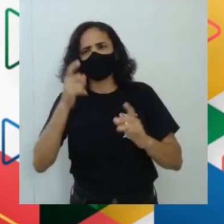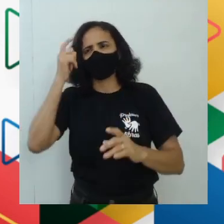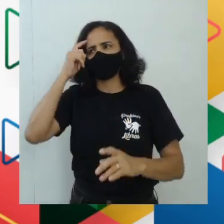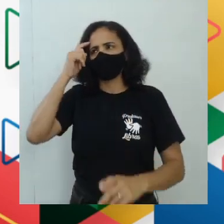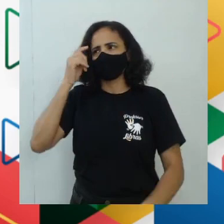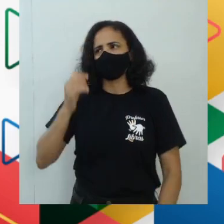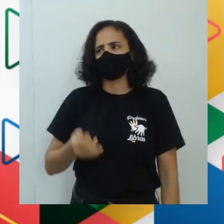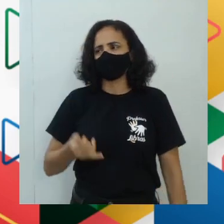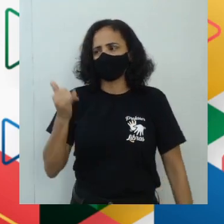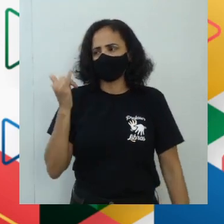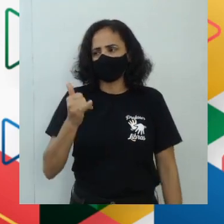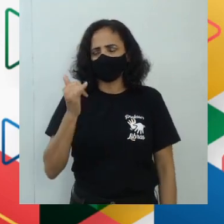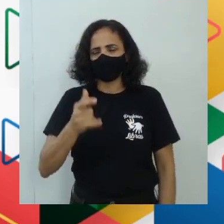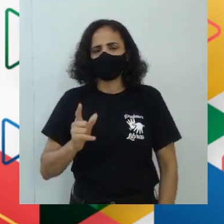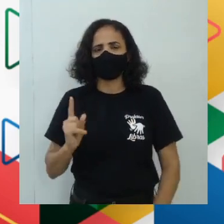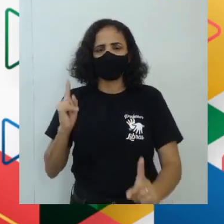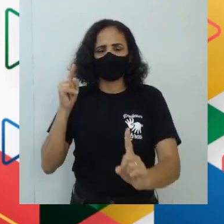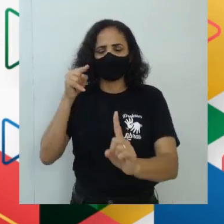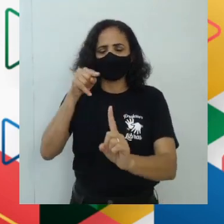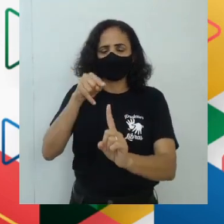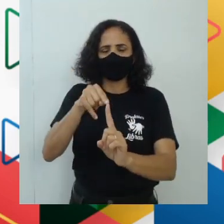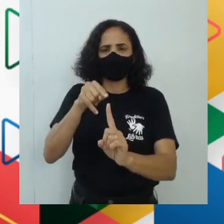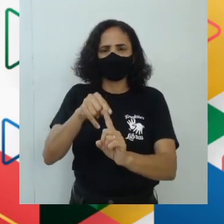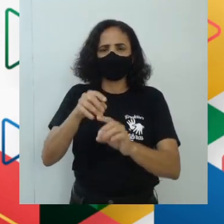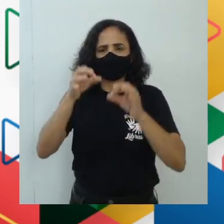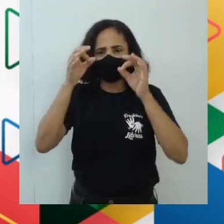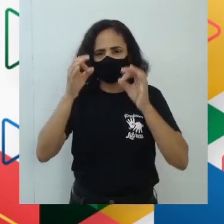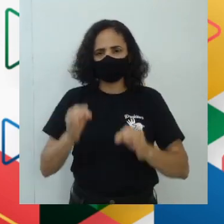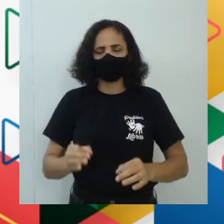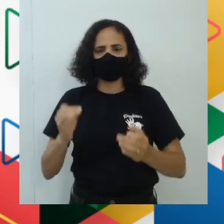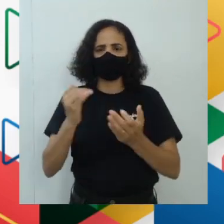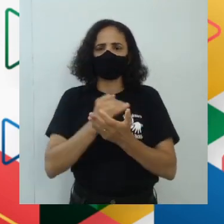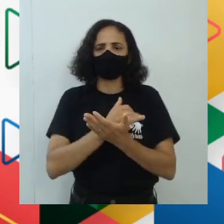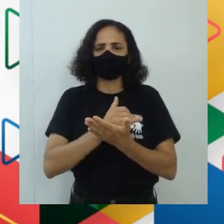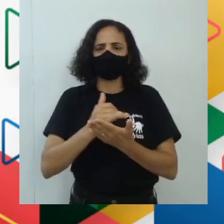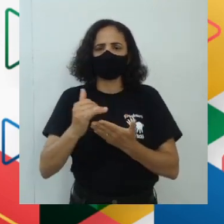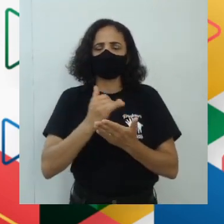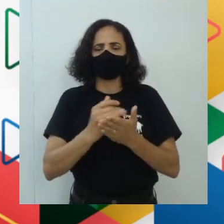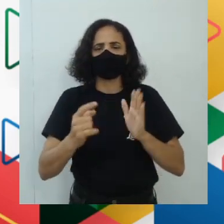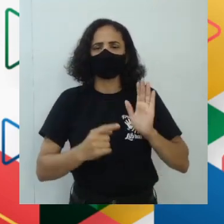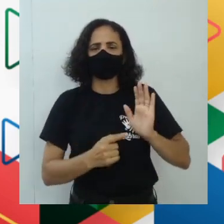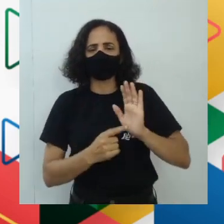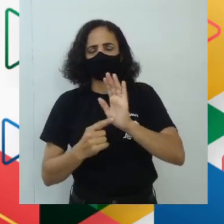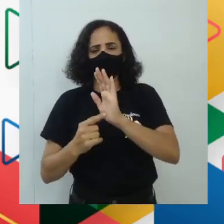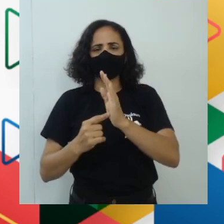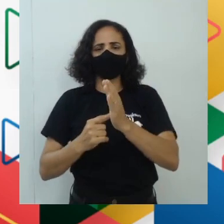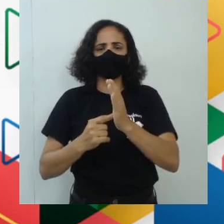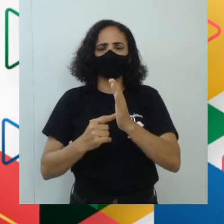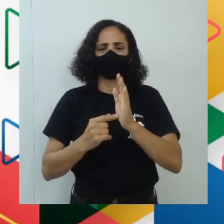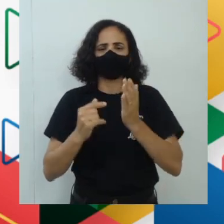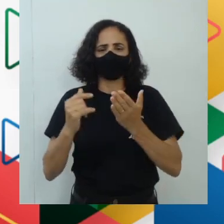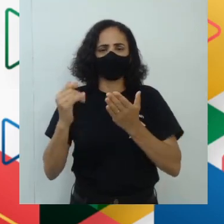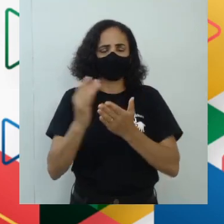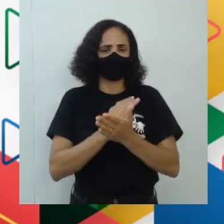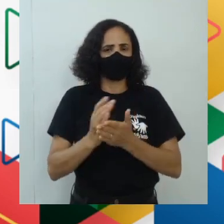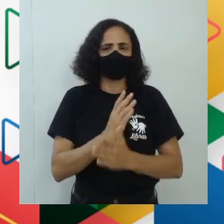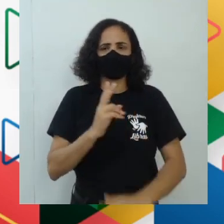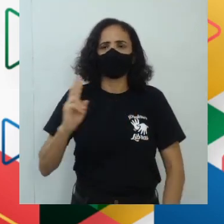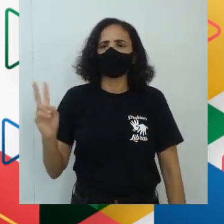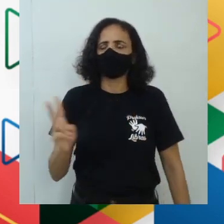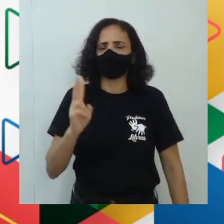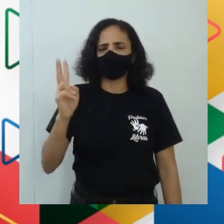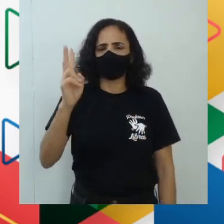que objetivos são esses? São porque ela vai começar a mostrar conjunto de valores que são externamente